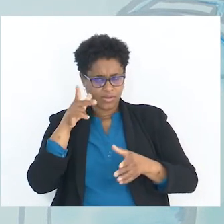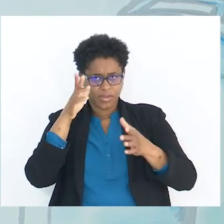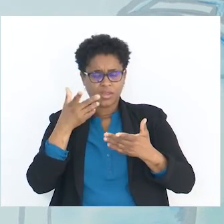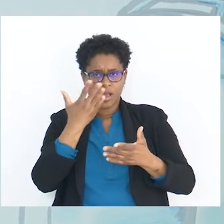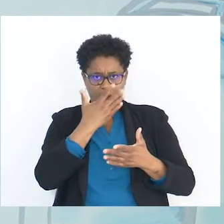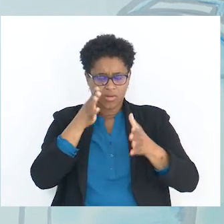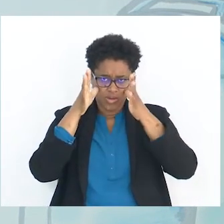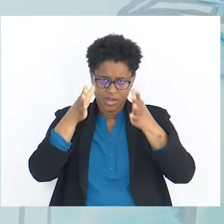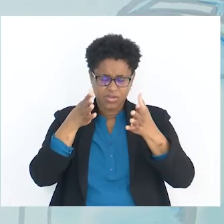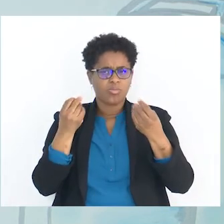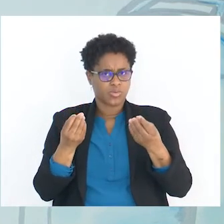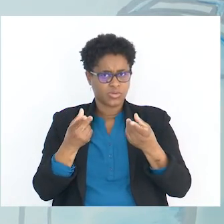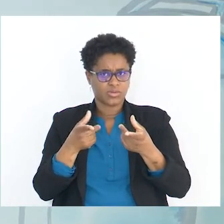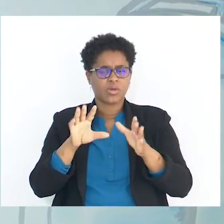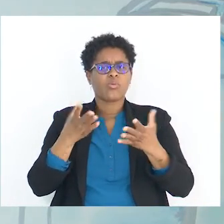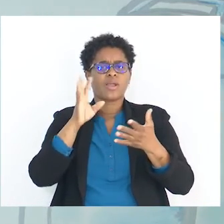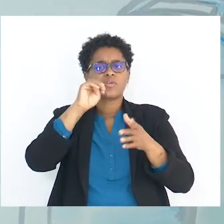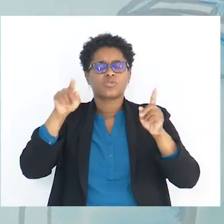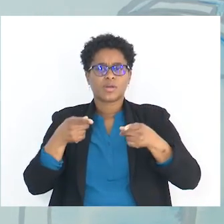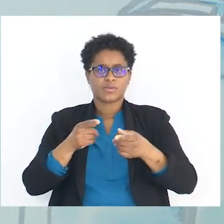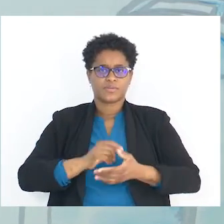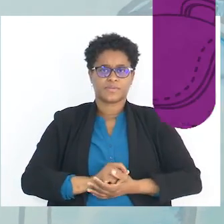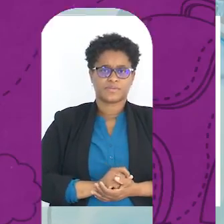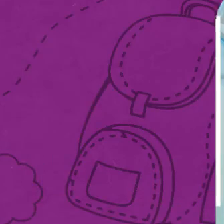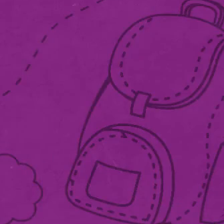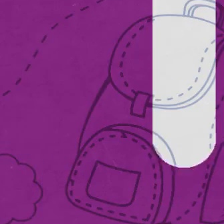Assististe a aula com a muitíssima atenção? Qual é que o sumário?